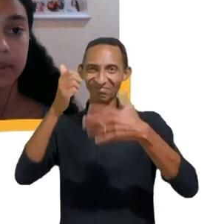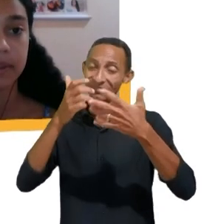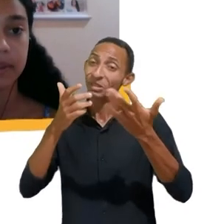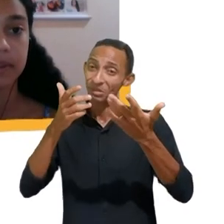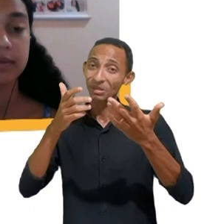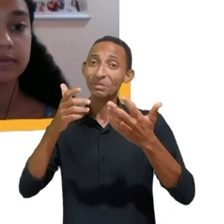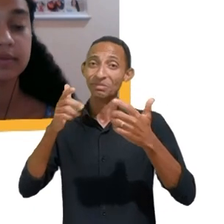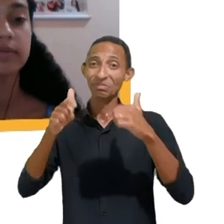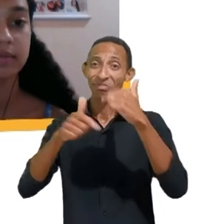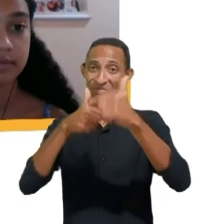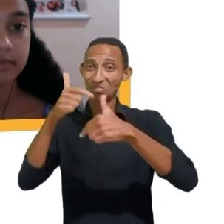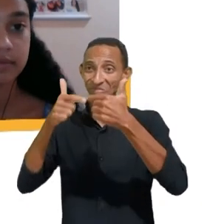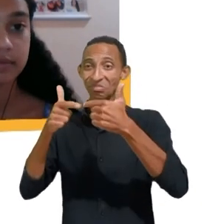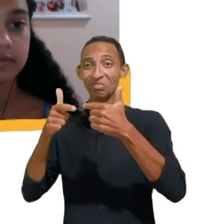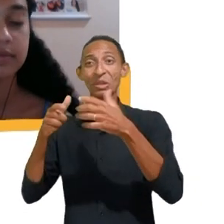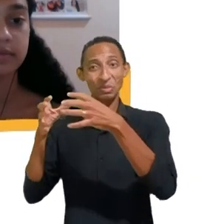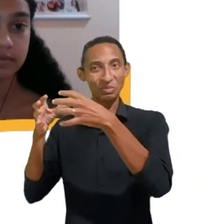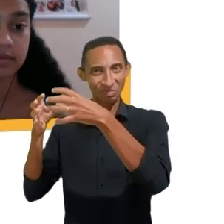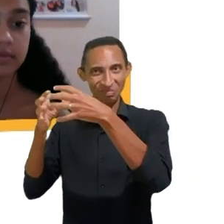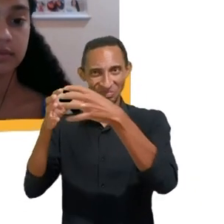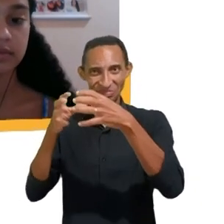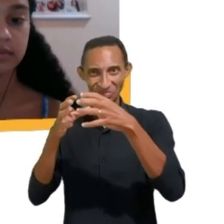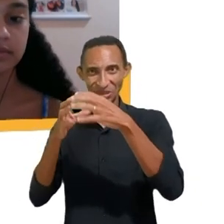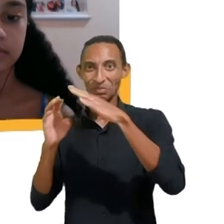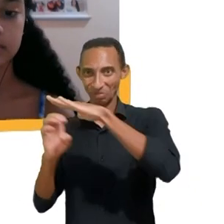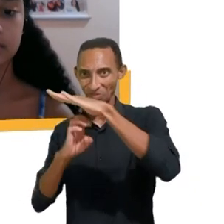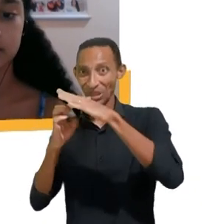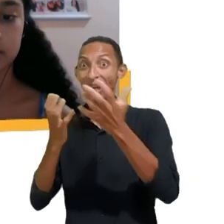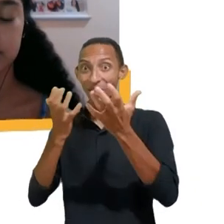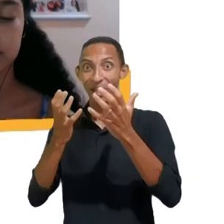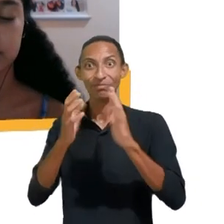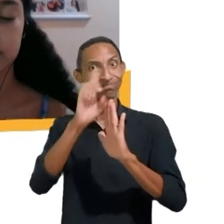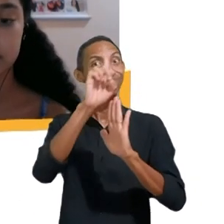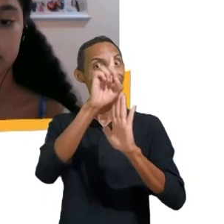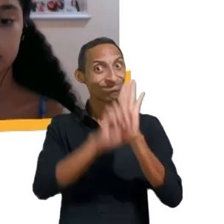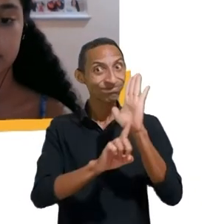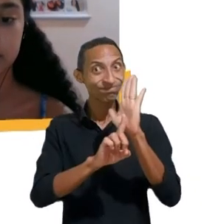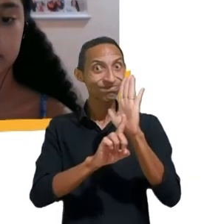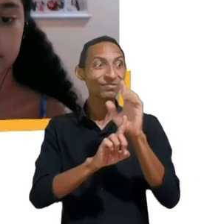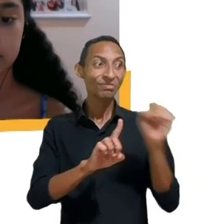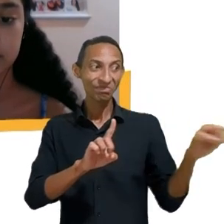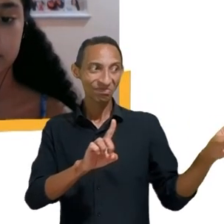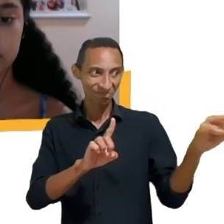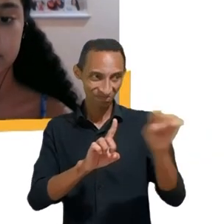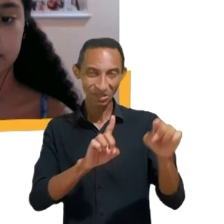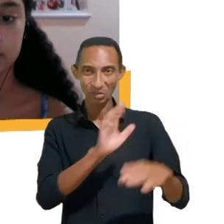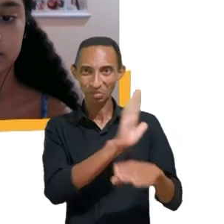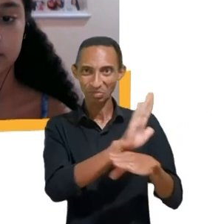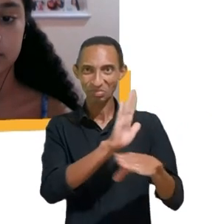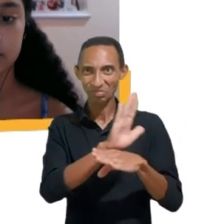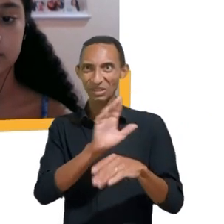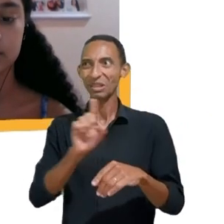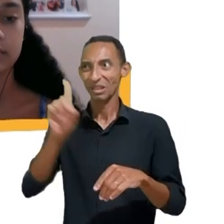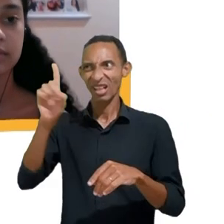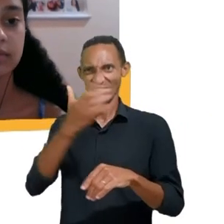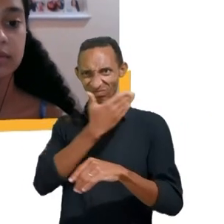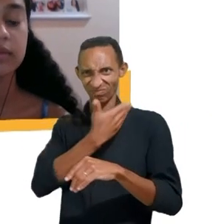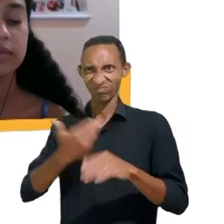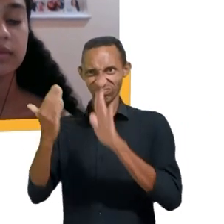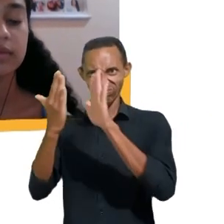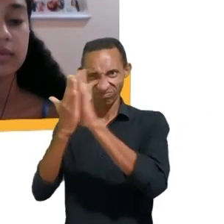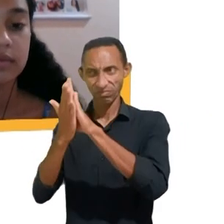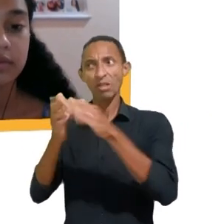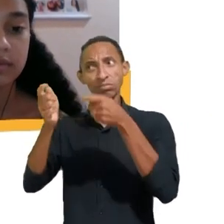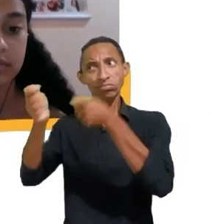defesa dos direitos das crianças e adolescentes que é pensar como pressionar a nossa Autoridade Nacional de Proteção de Dados em relação a essa questão. A